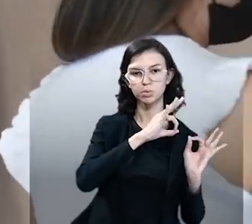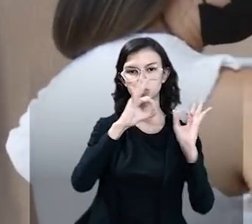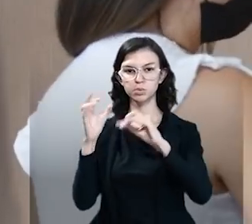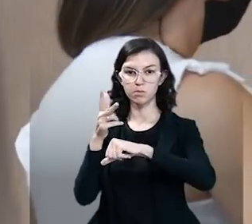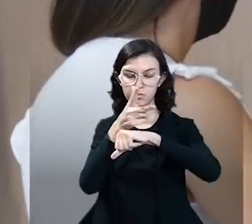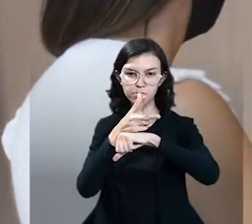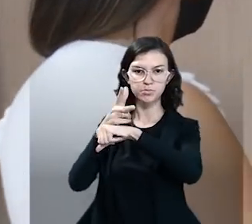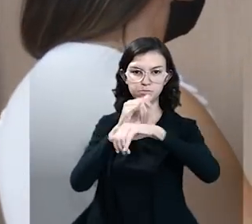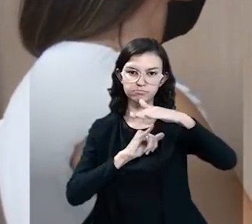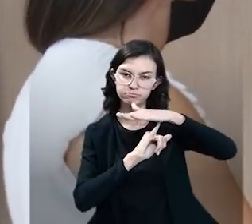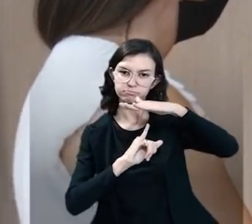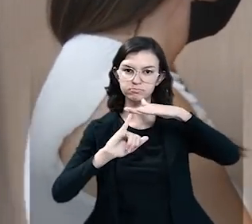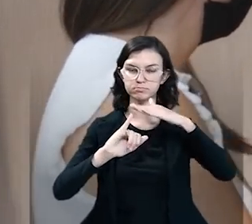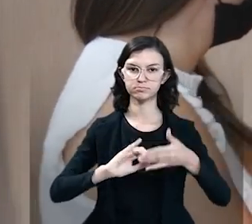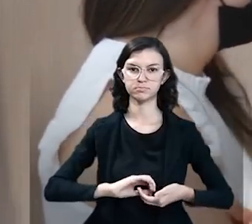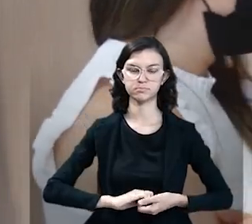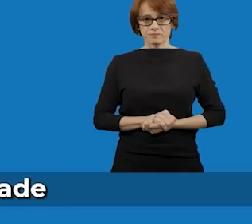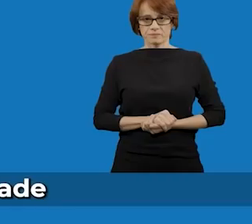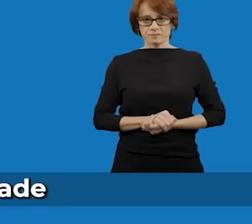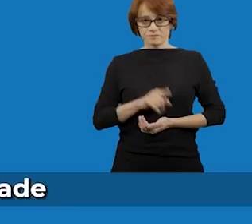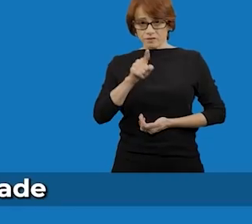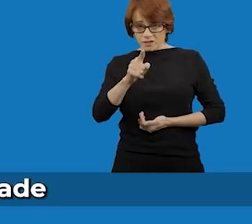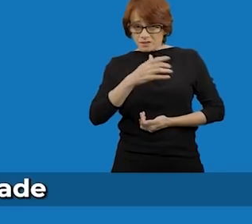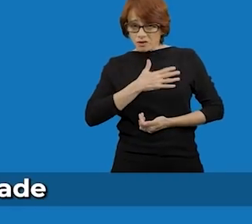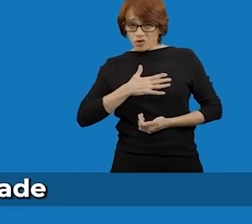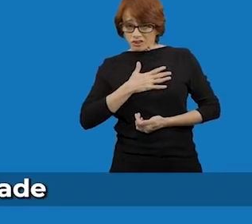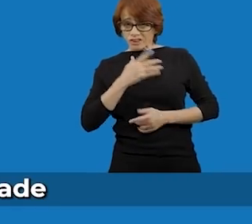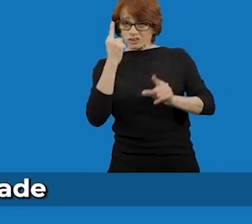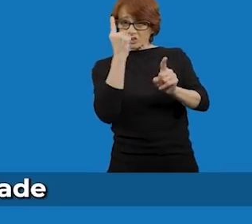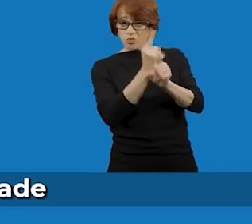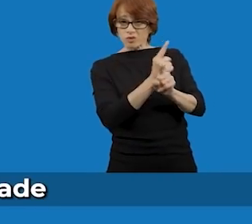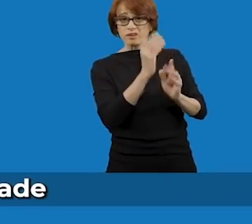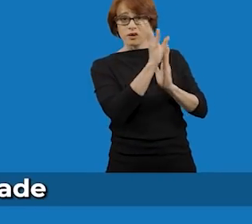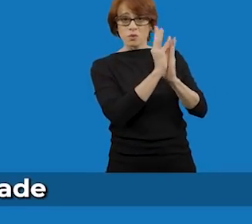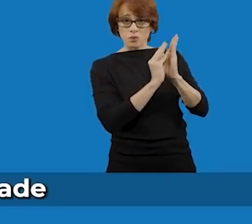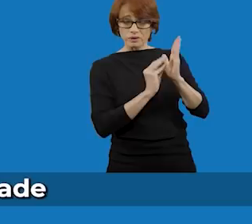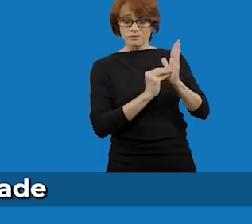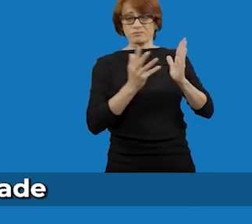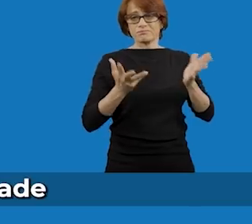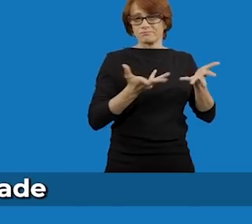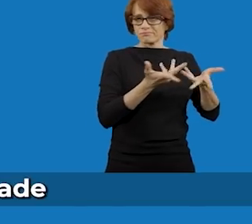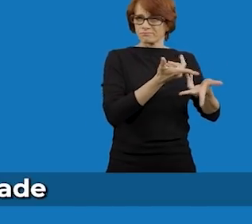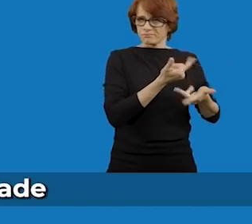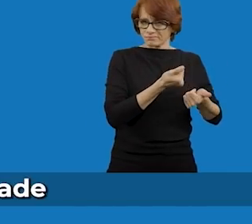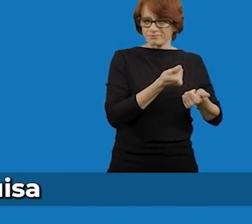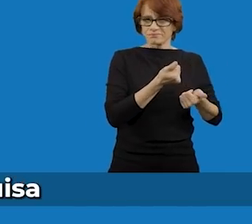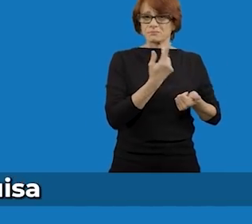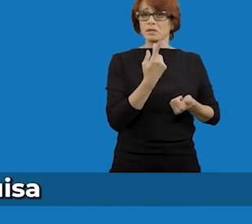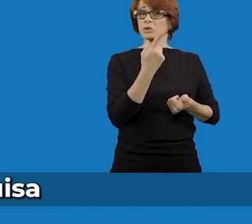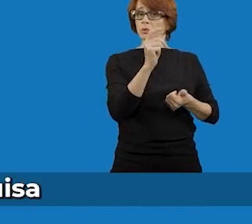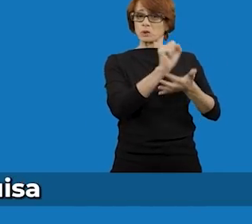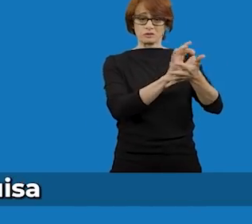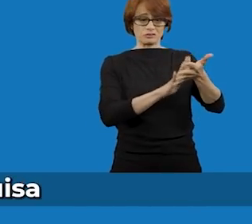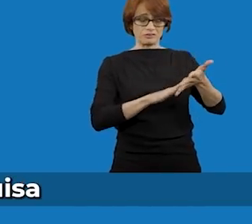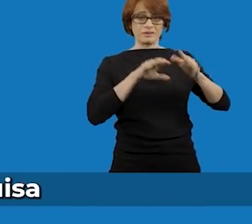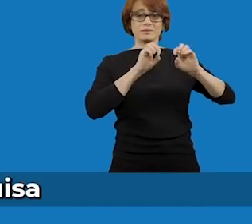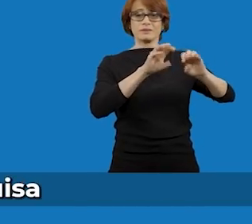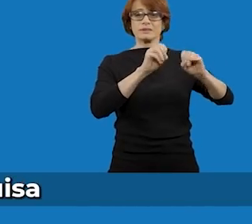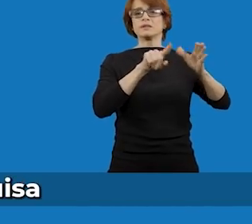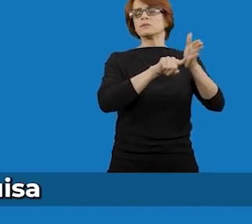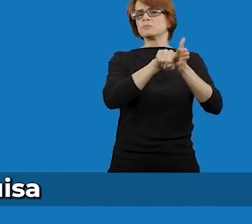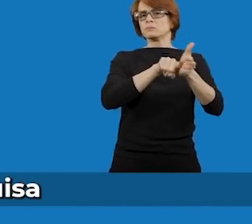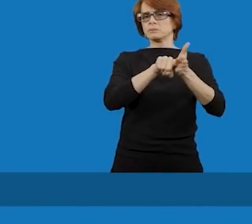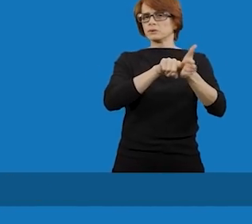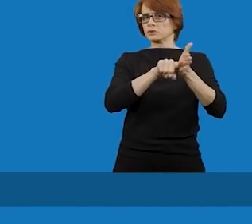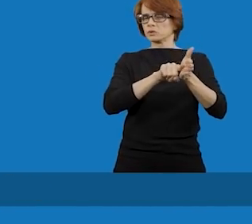inicialmente a um vídeo institucional. Gostaria de encontrar conteúdo de qualidade para suas atividades de